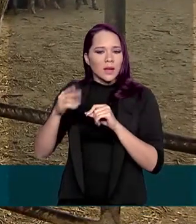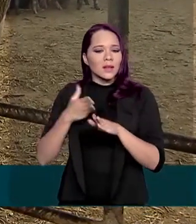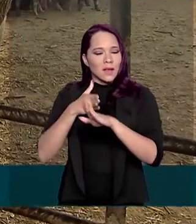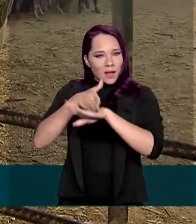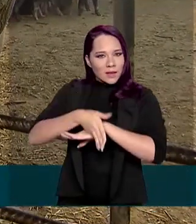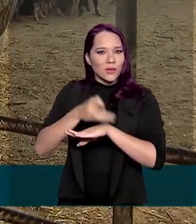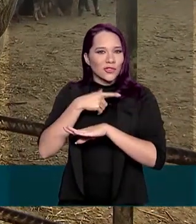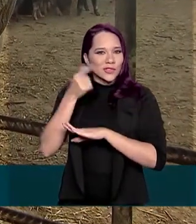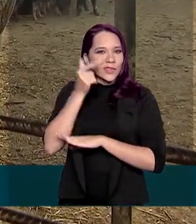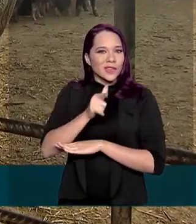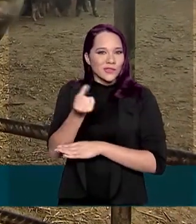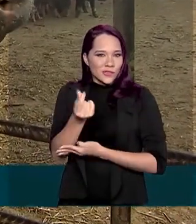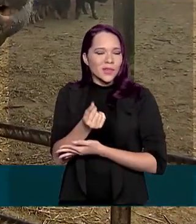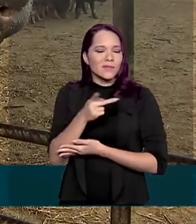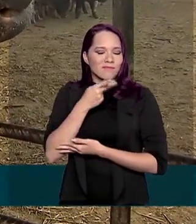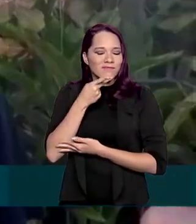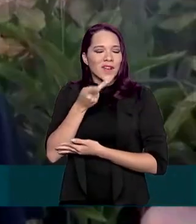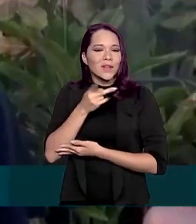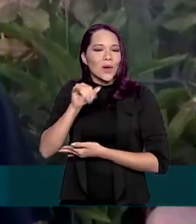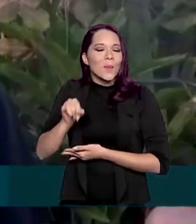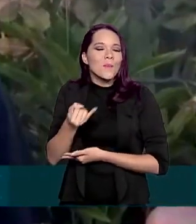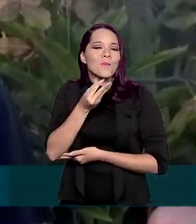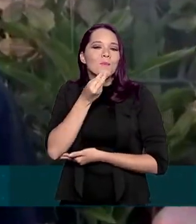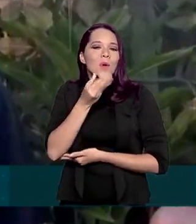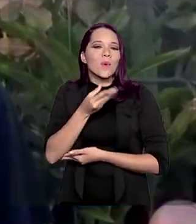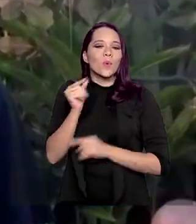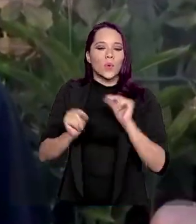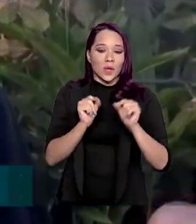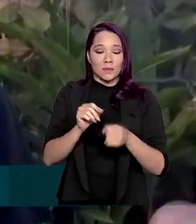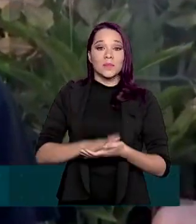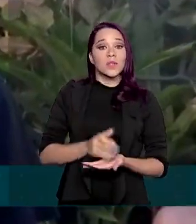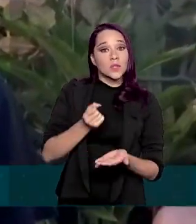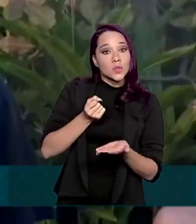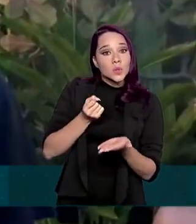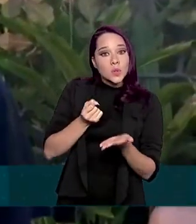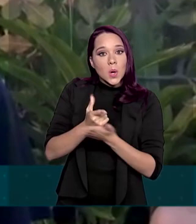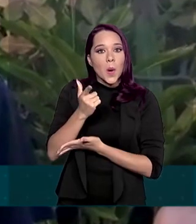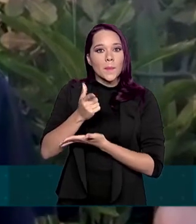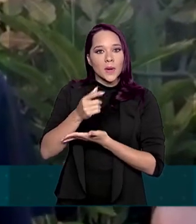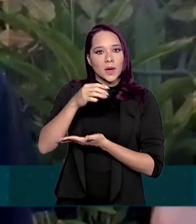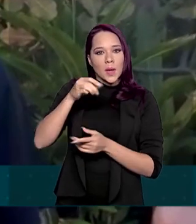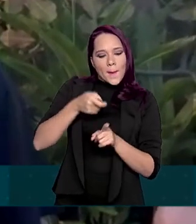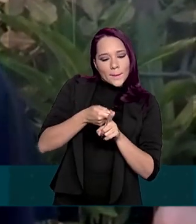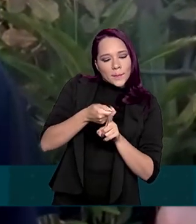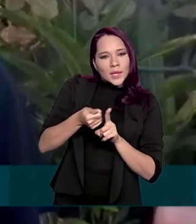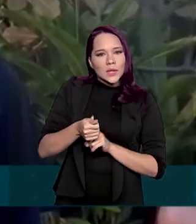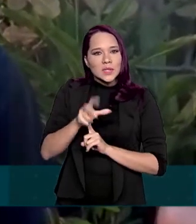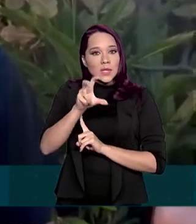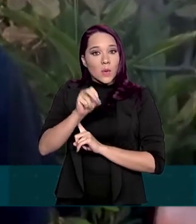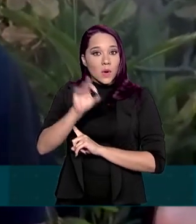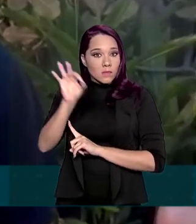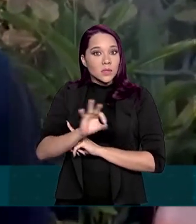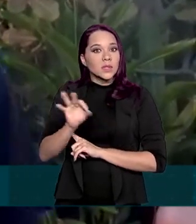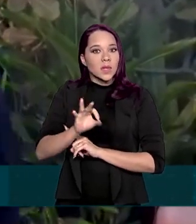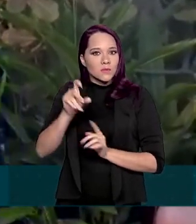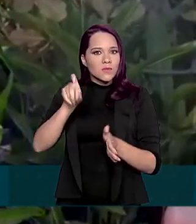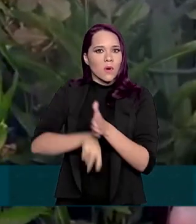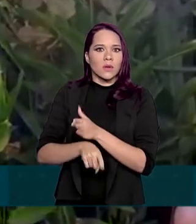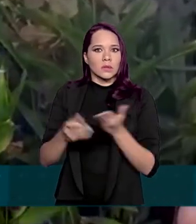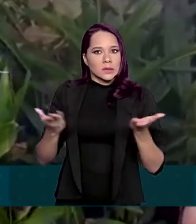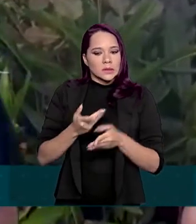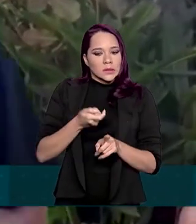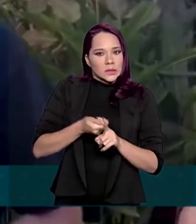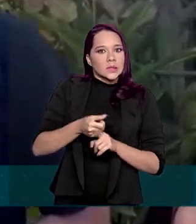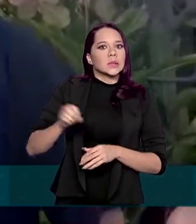programa e fala das vantagens. Nós compramos o milho lá com quase 50% de desconto. Como todos sabem, o milho está caríssimo. Hoje o milho